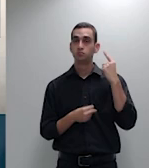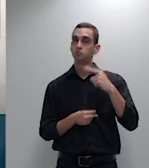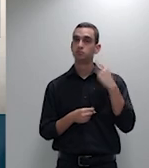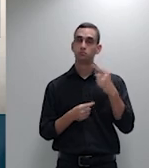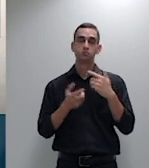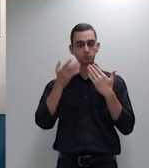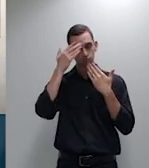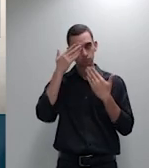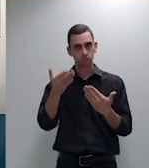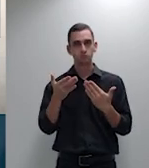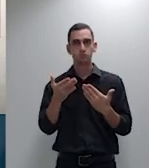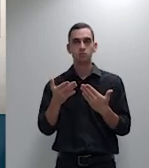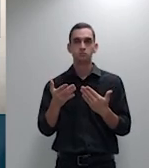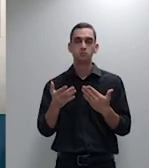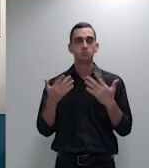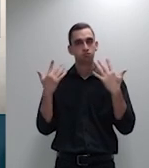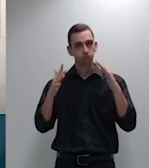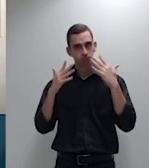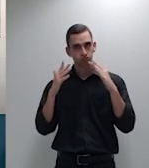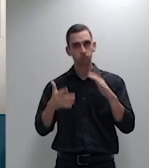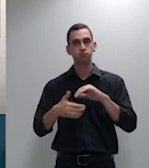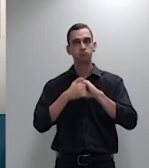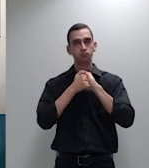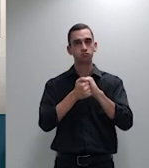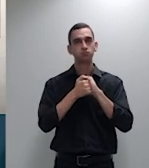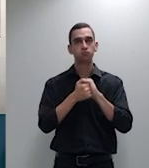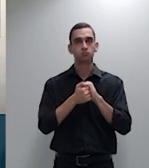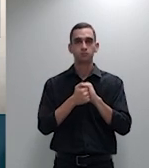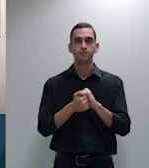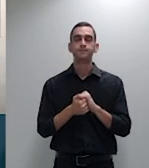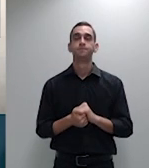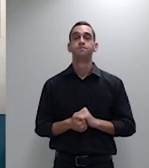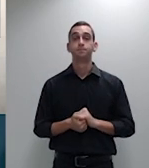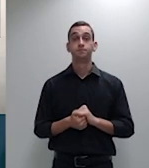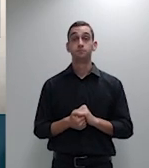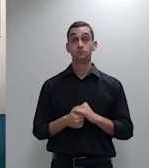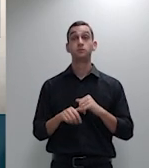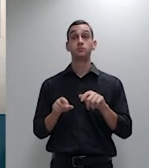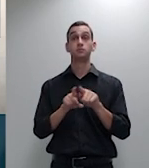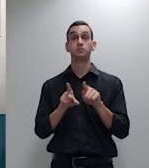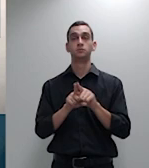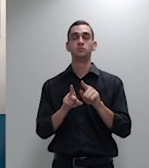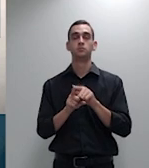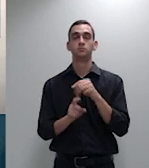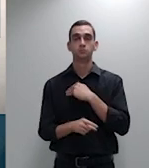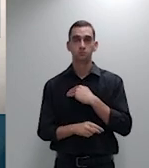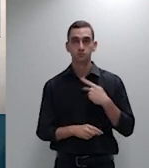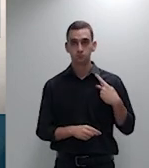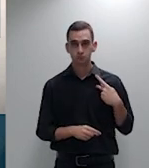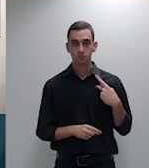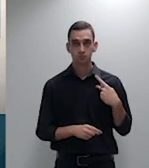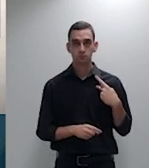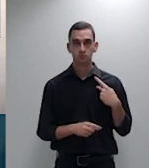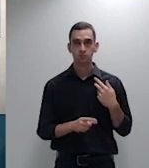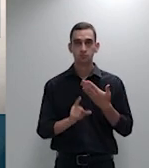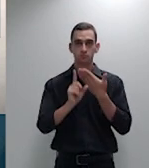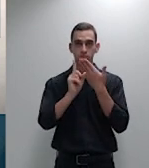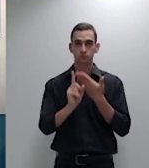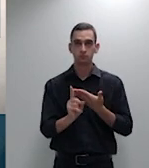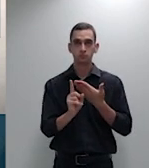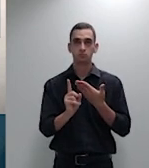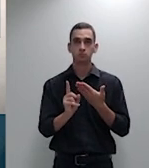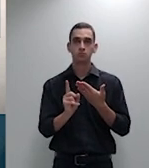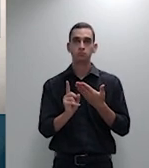saudação saúdo também o ministério público na pessoa do competentíssimo